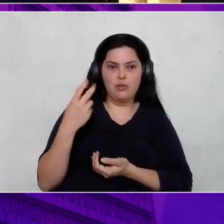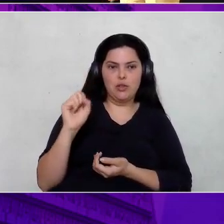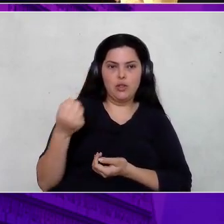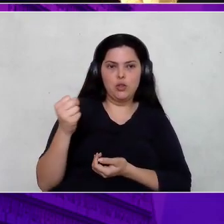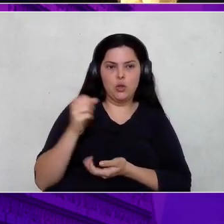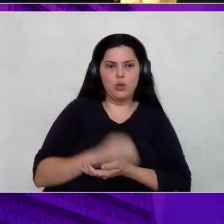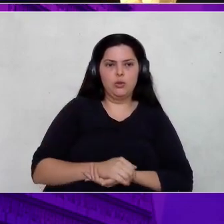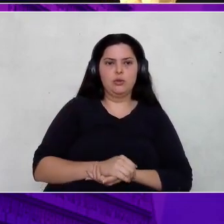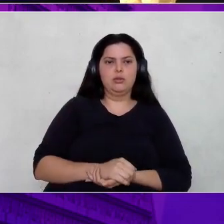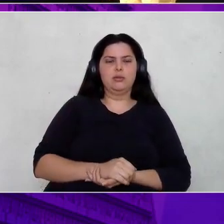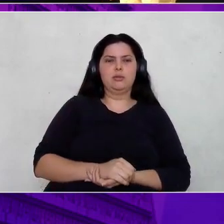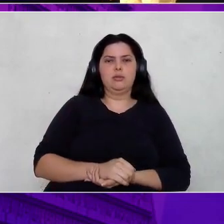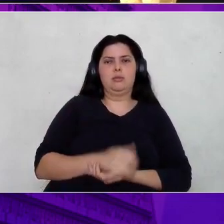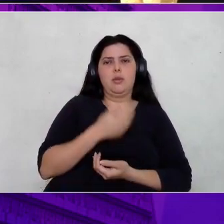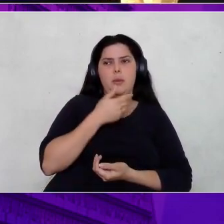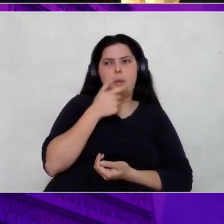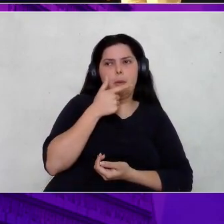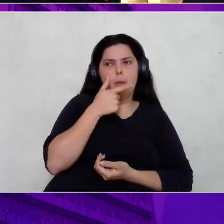faleceu.